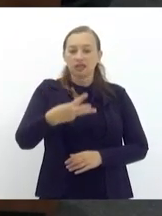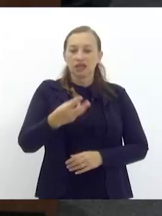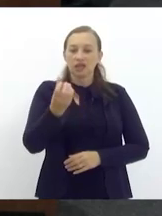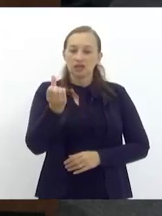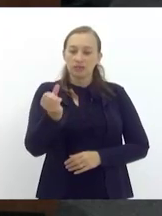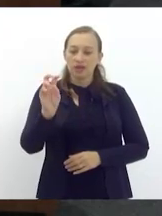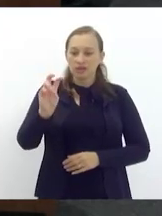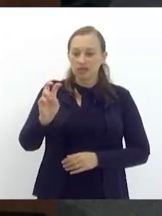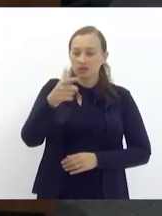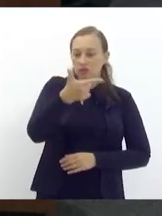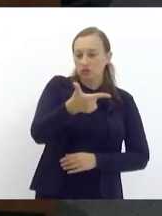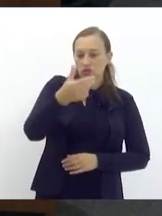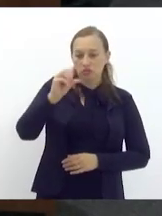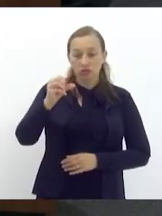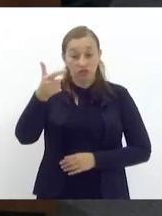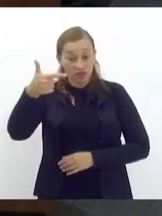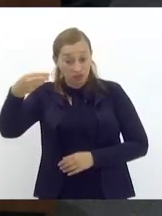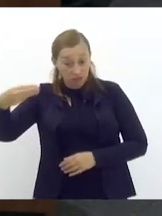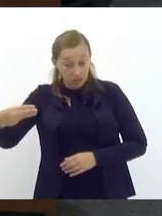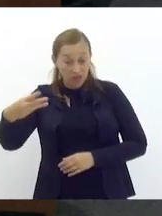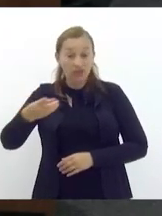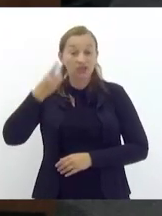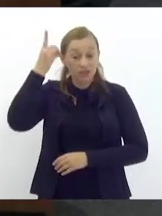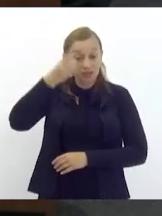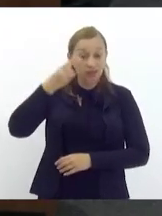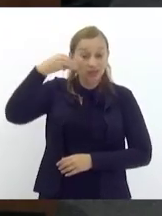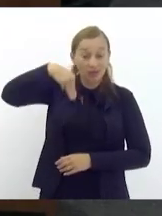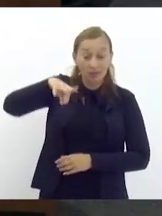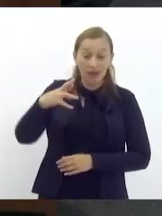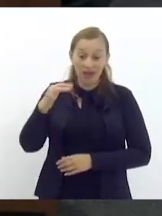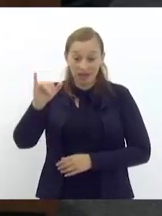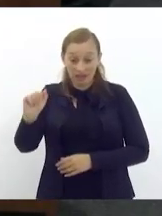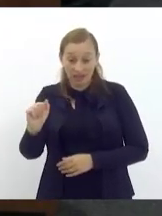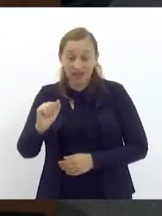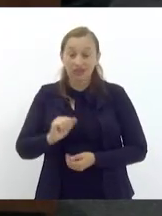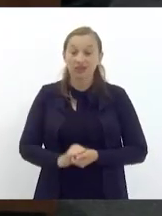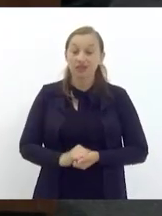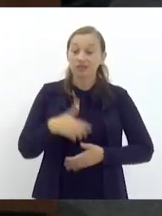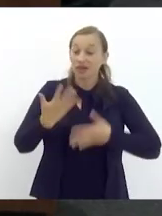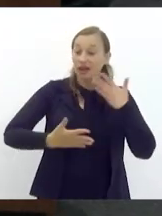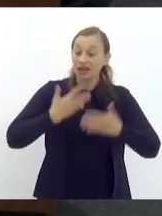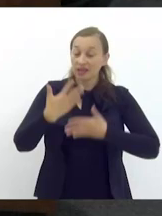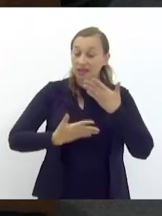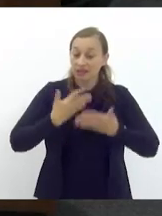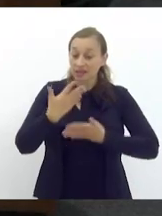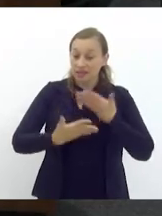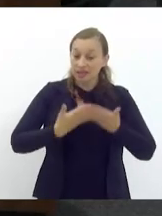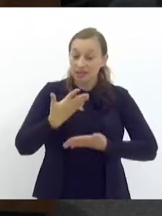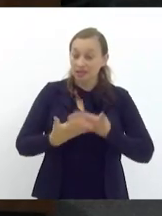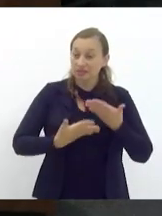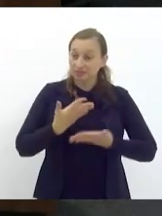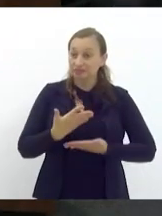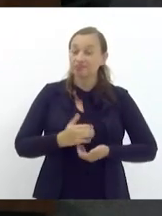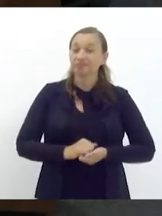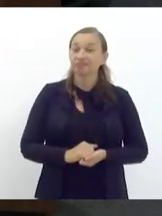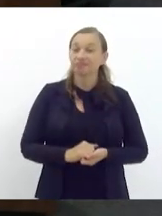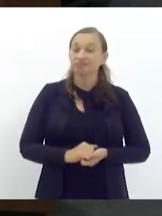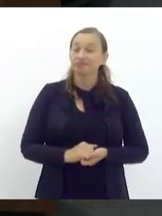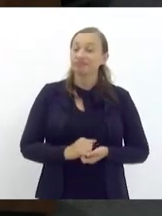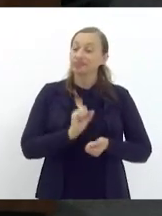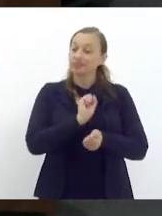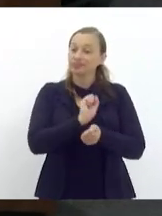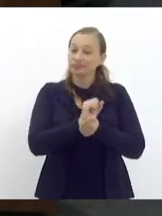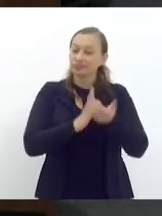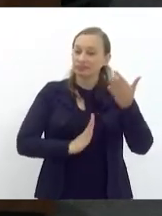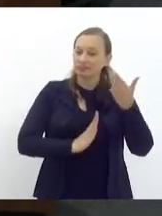2023 autoria da deputada Marina e a minha satisfação esperando que ele seja aprovado